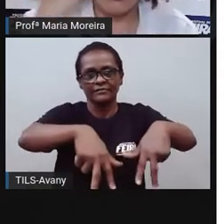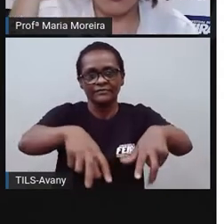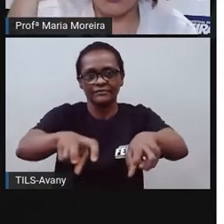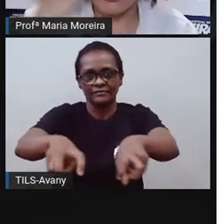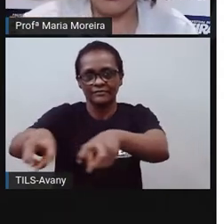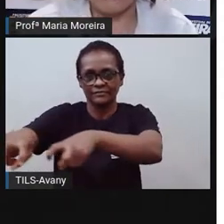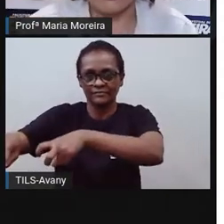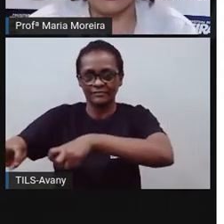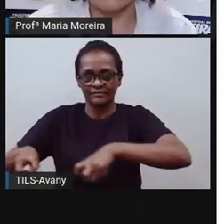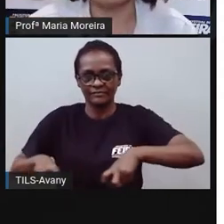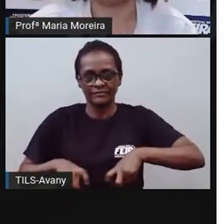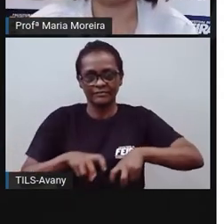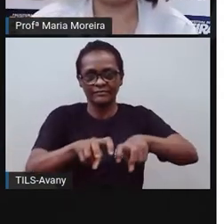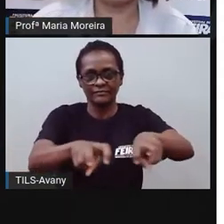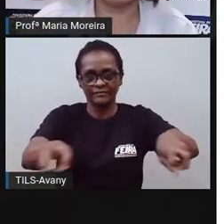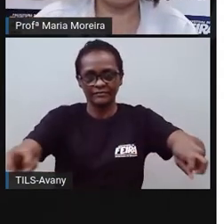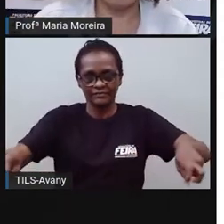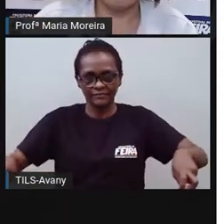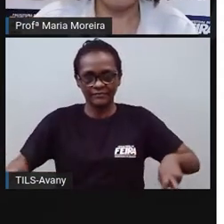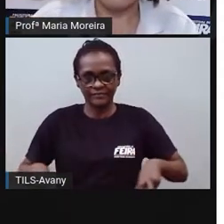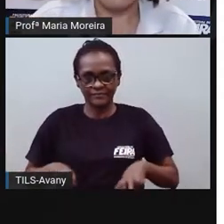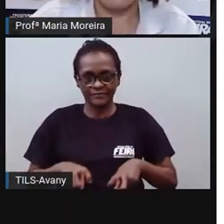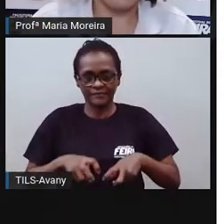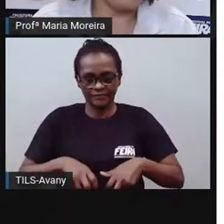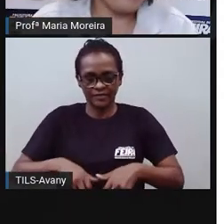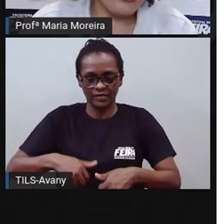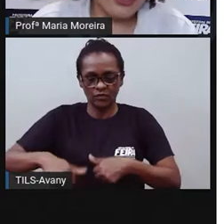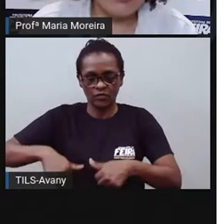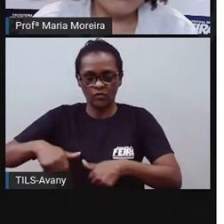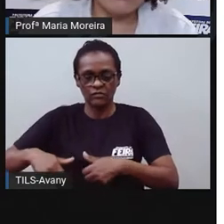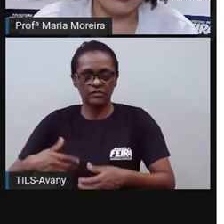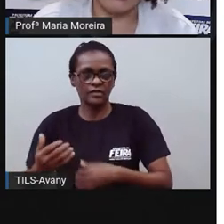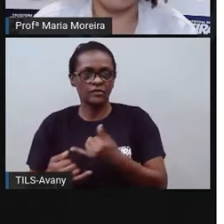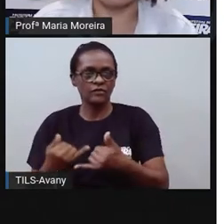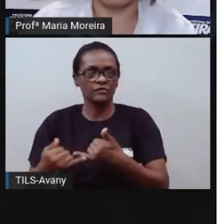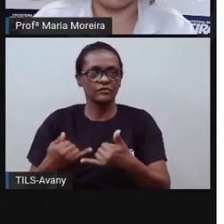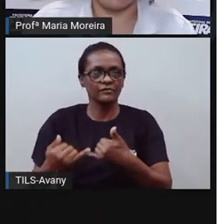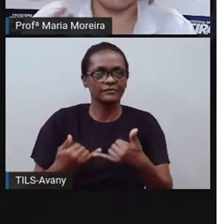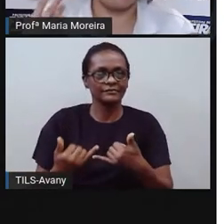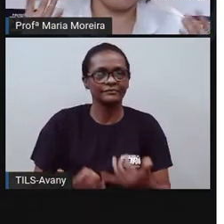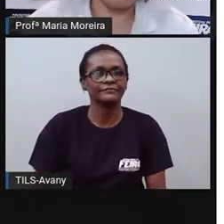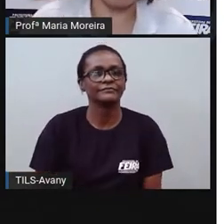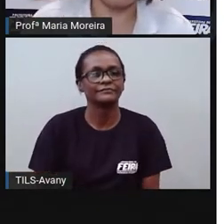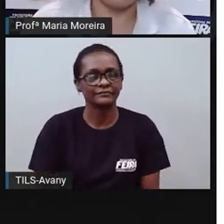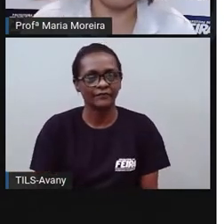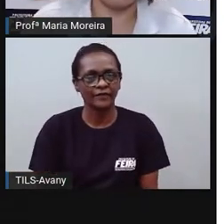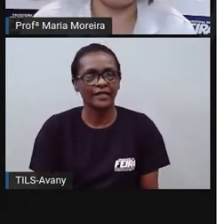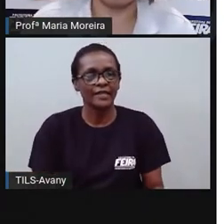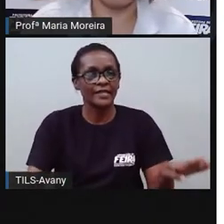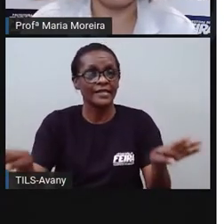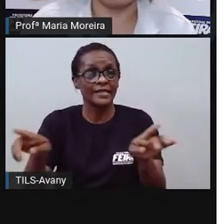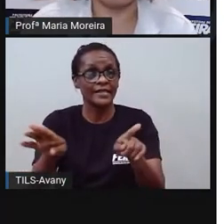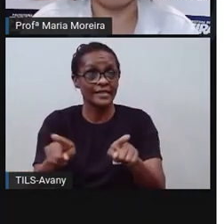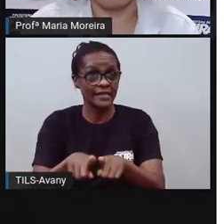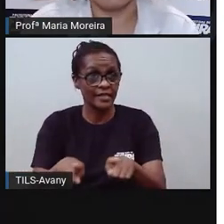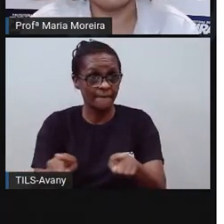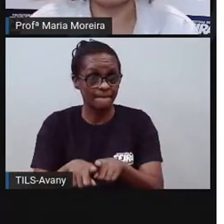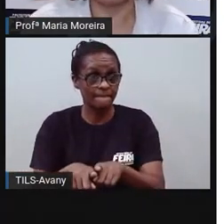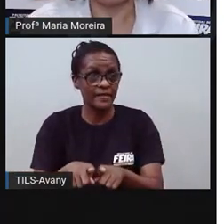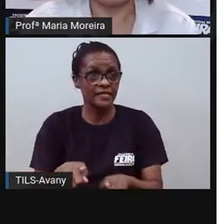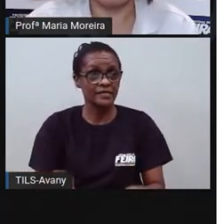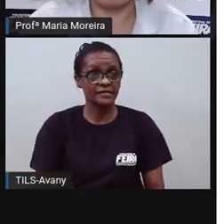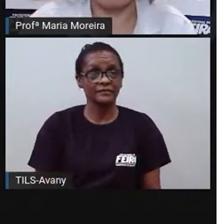Matinha, um beijo pra vocês. Bom, a religião, né? As religiões de matrizes